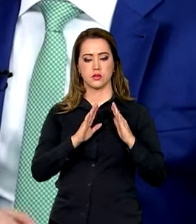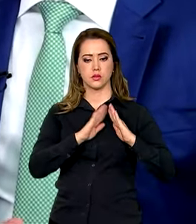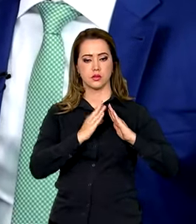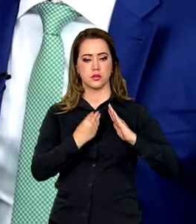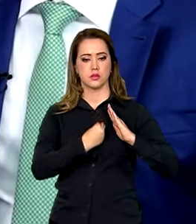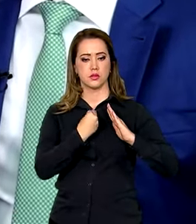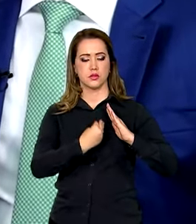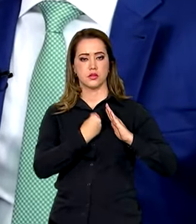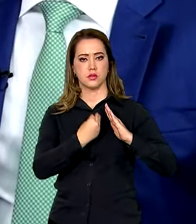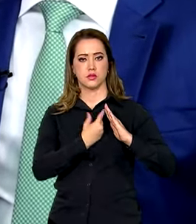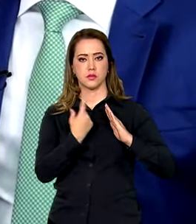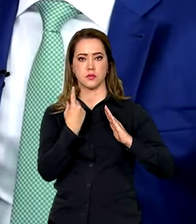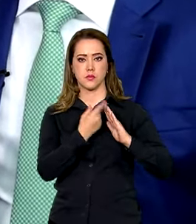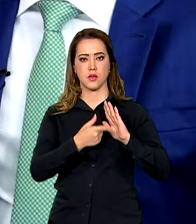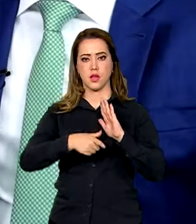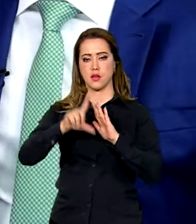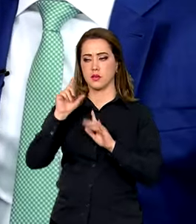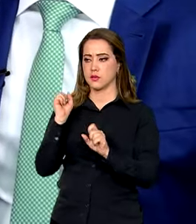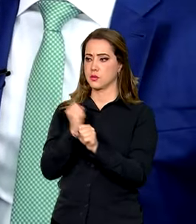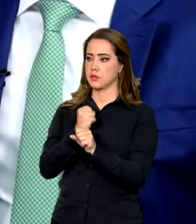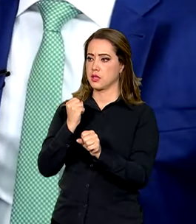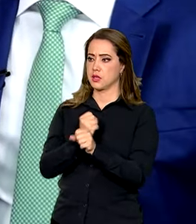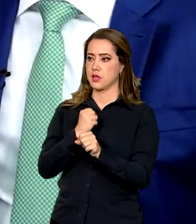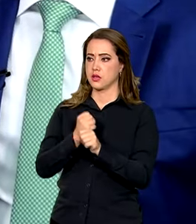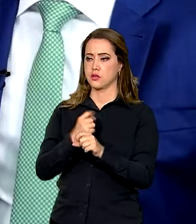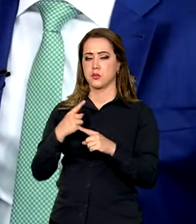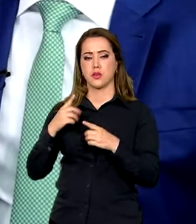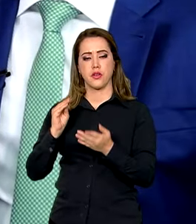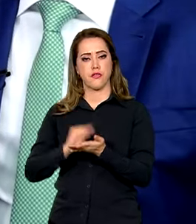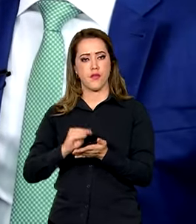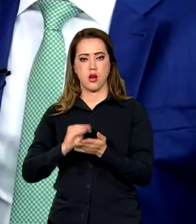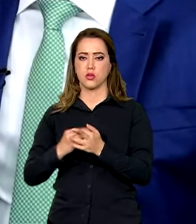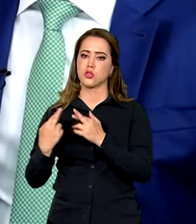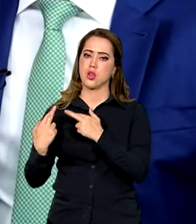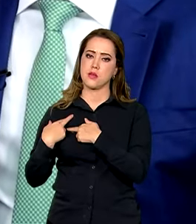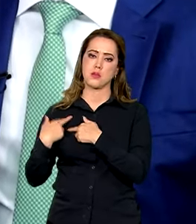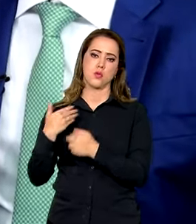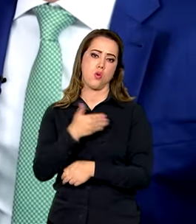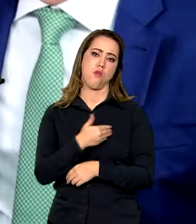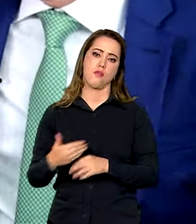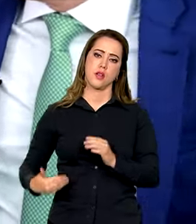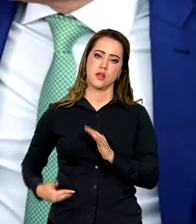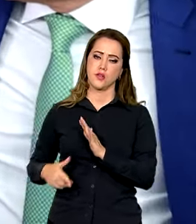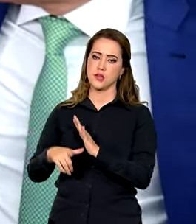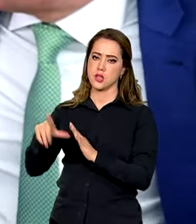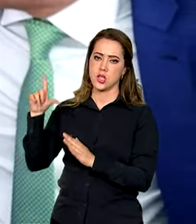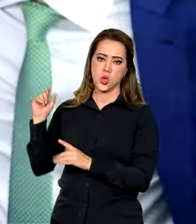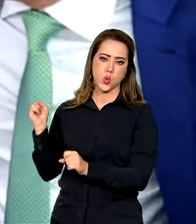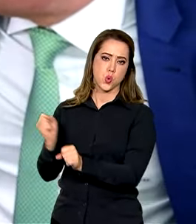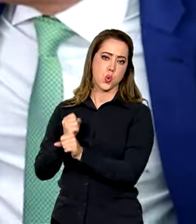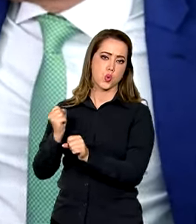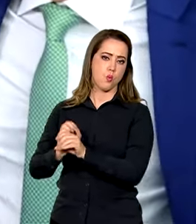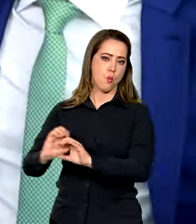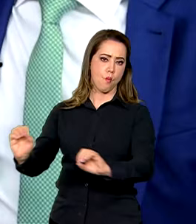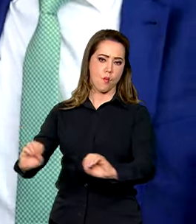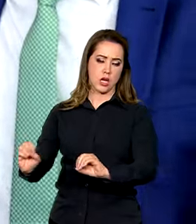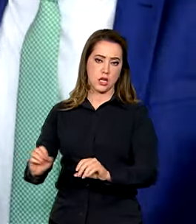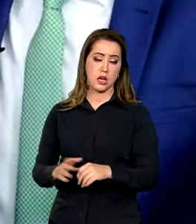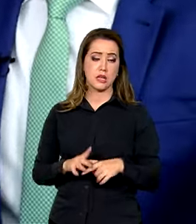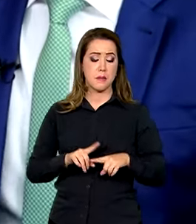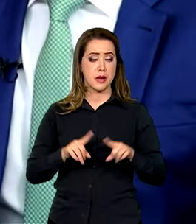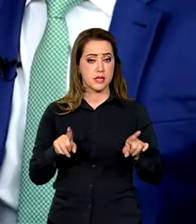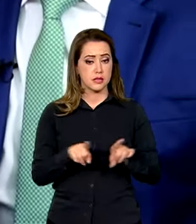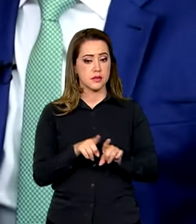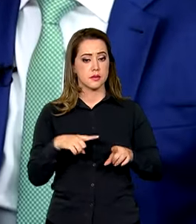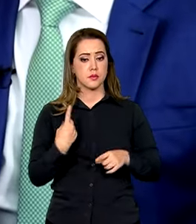não só tudo que estava parado, porque é irresponsabilidade um governo, sabe, não construir casa para os pobres, mas também